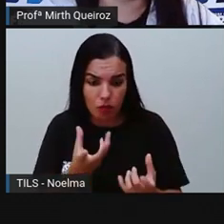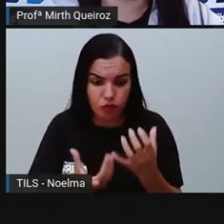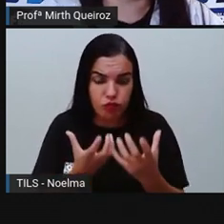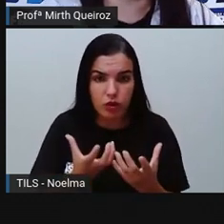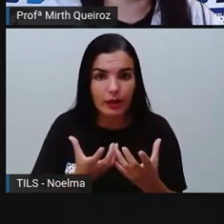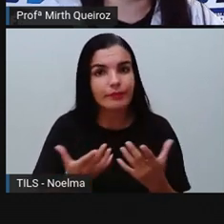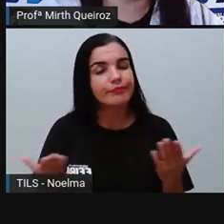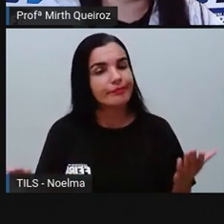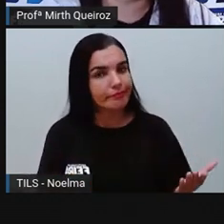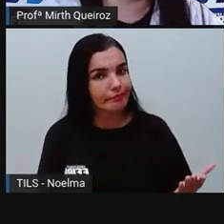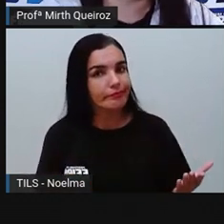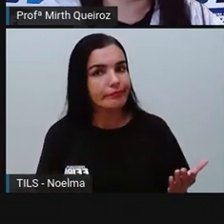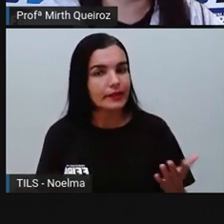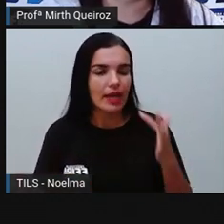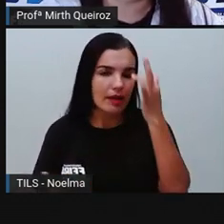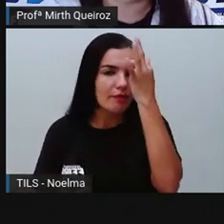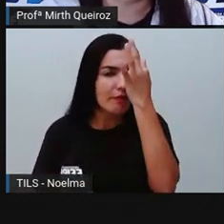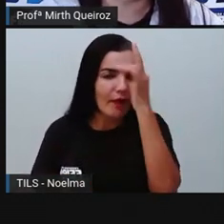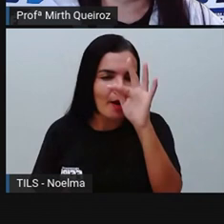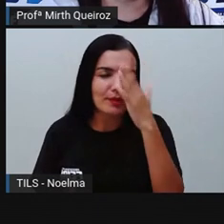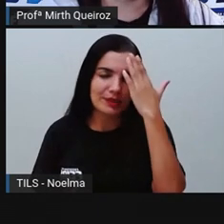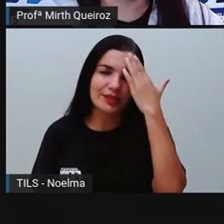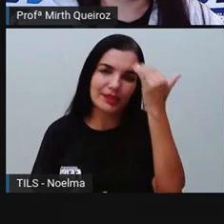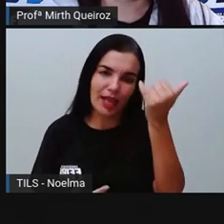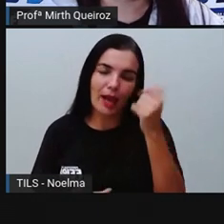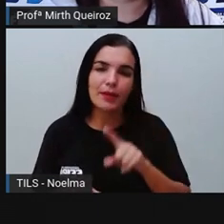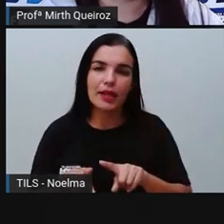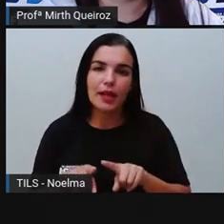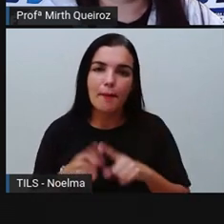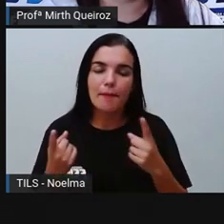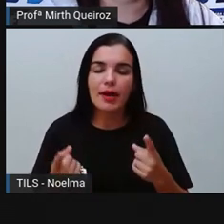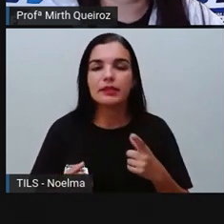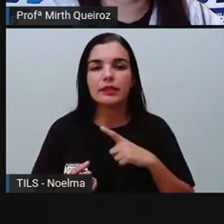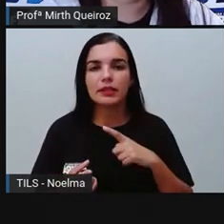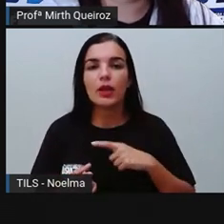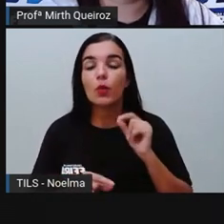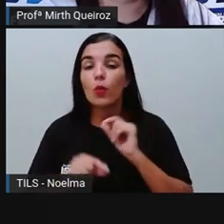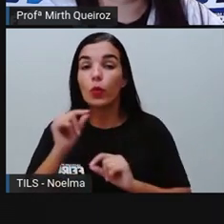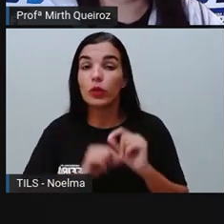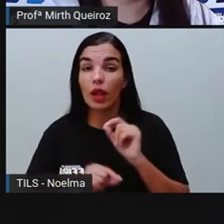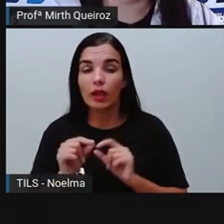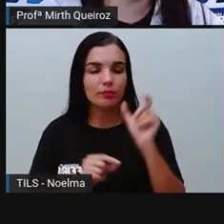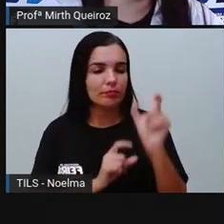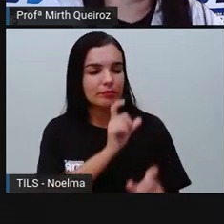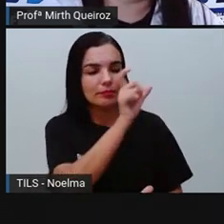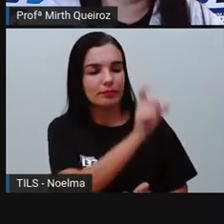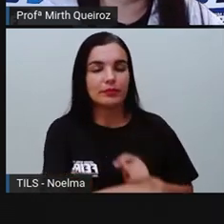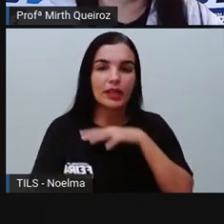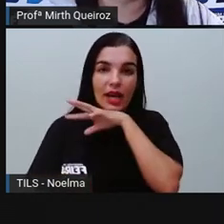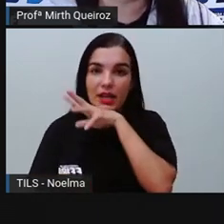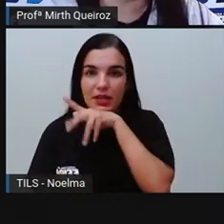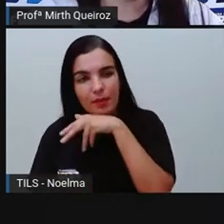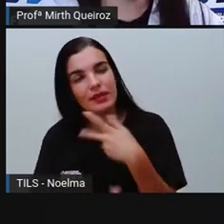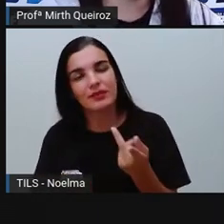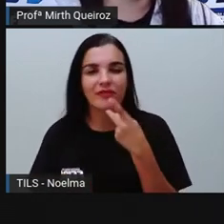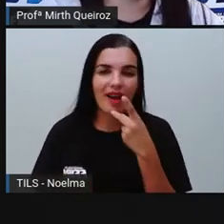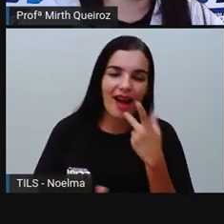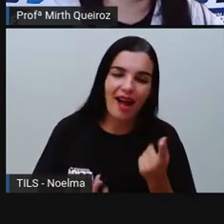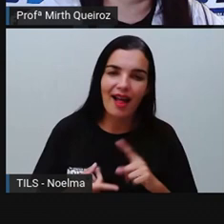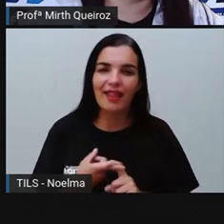Claro que se trata de uma fábula, né? Numa fábula, os personagens, no caso animais, falam, né?